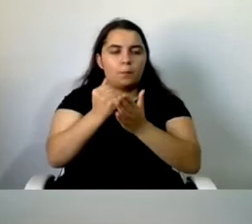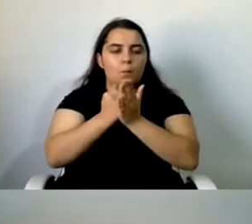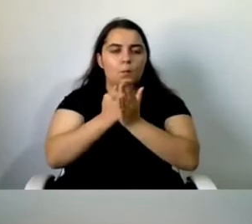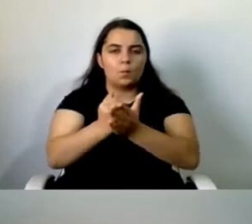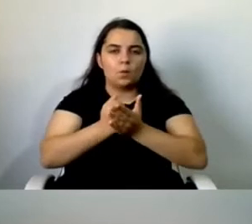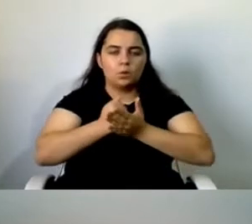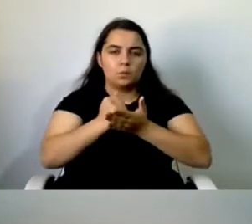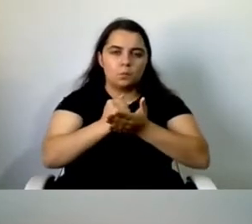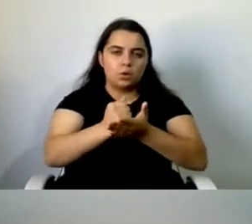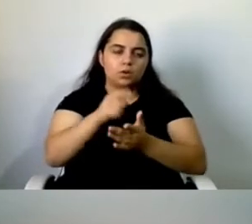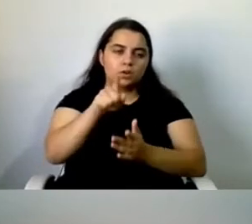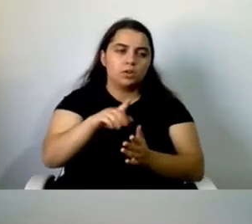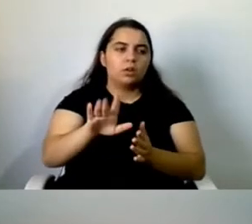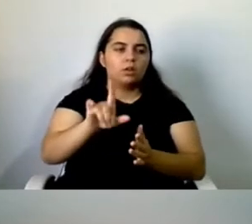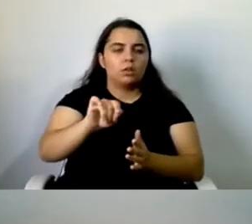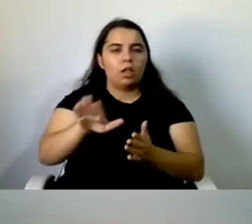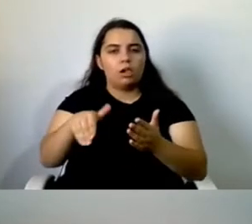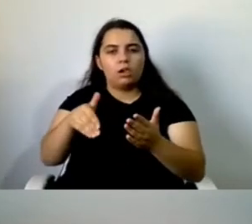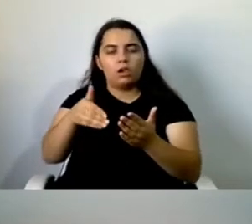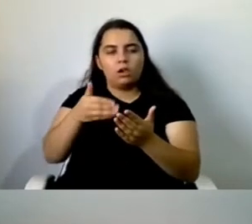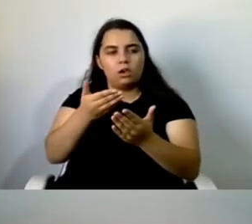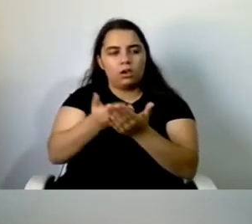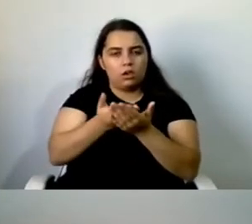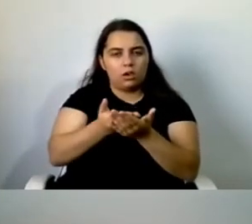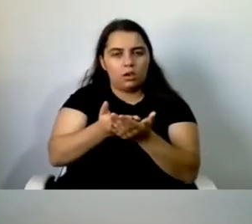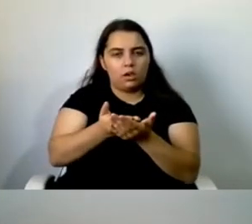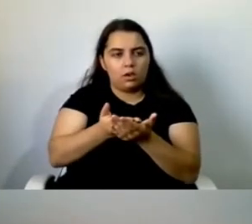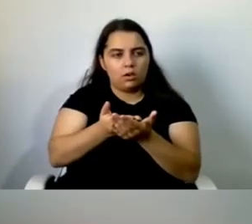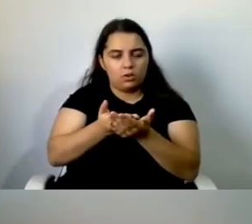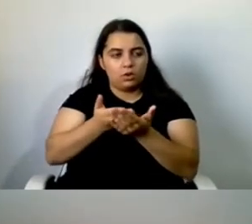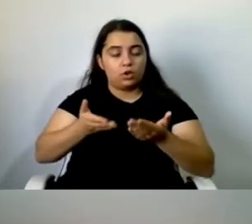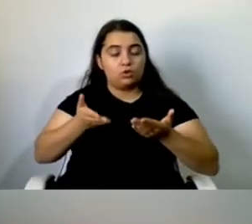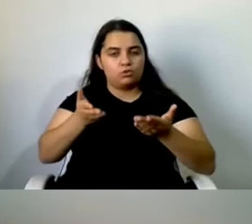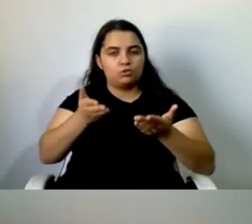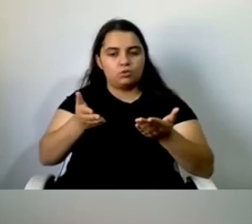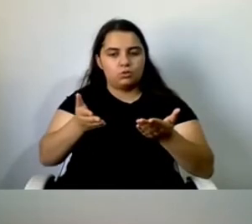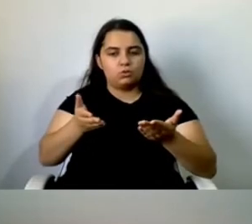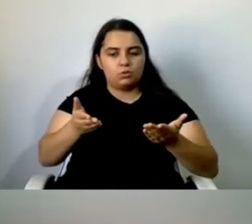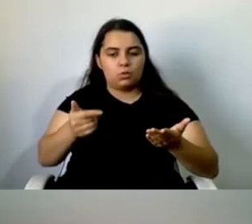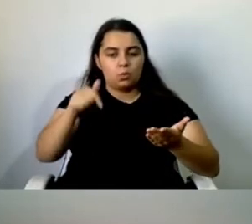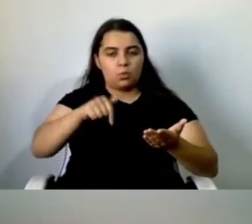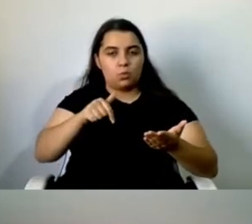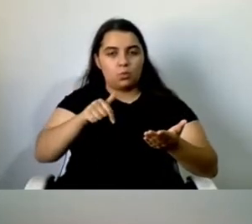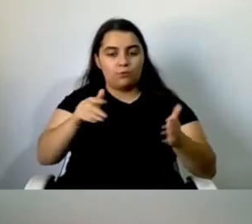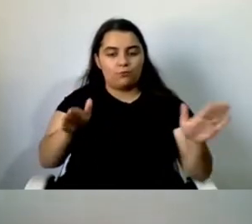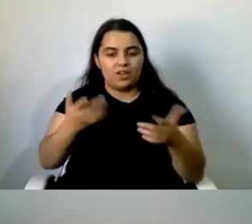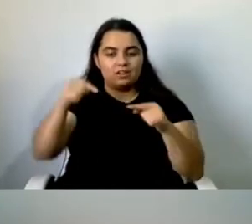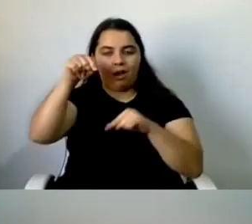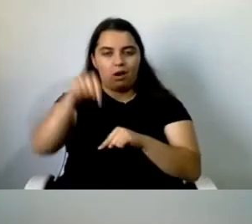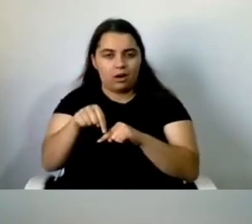importante para que chegássemos à fase de hoje. Realmente, o projeto